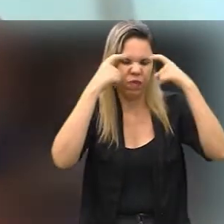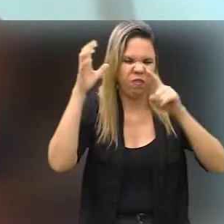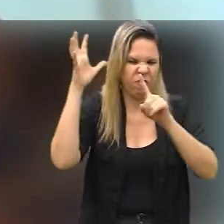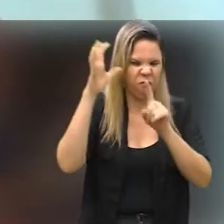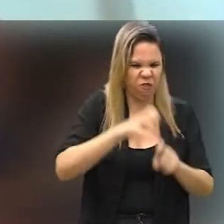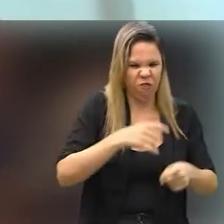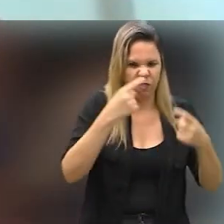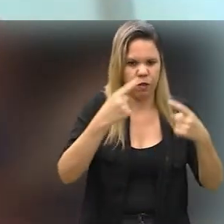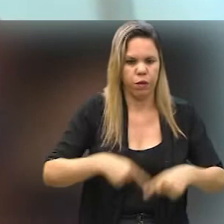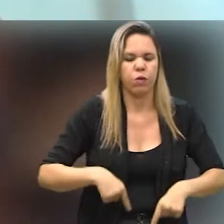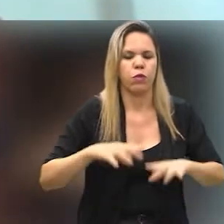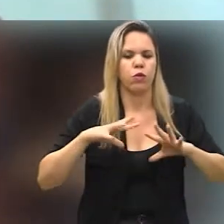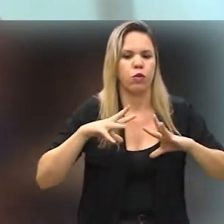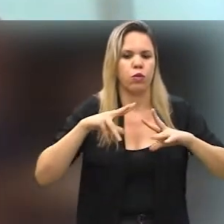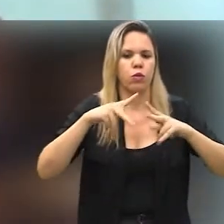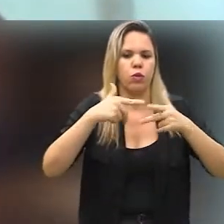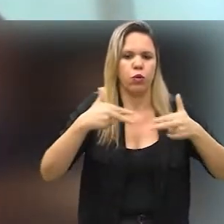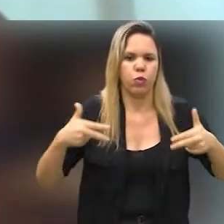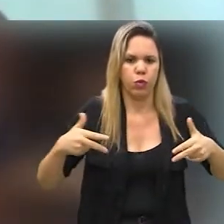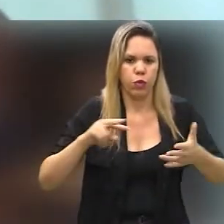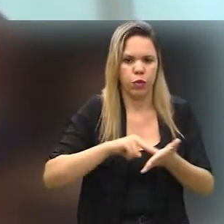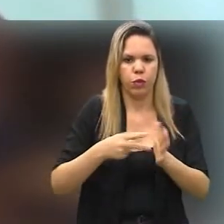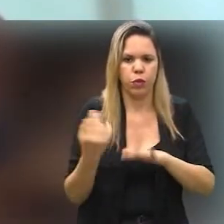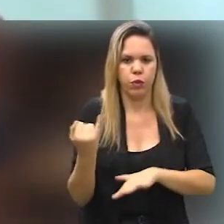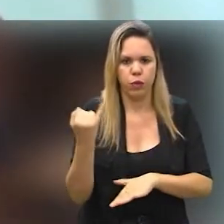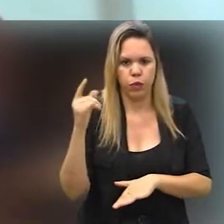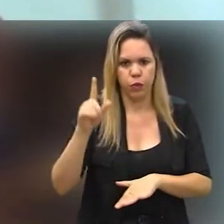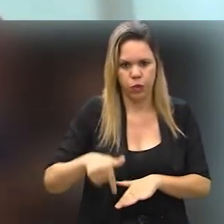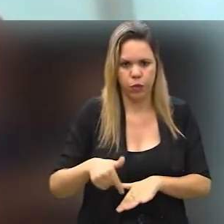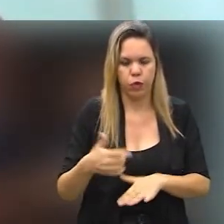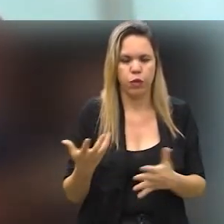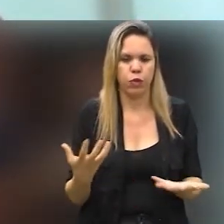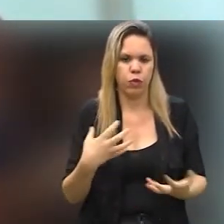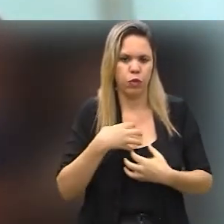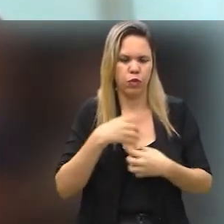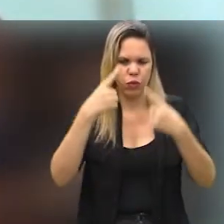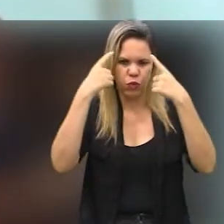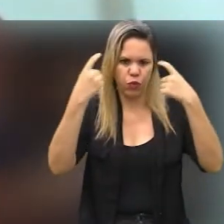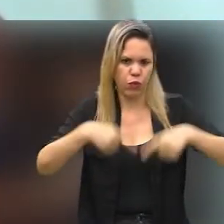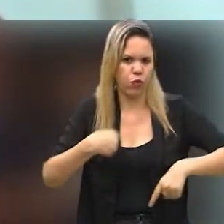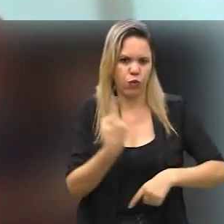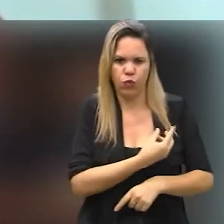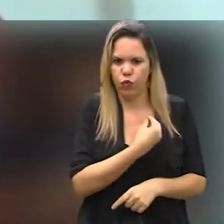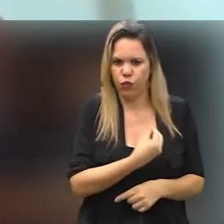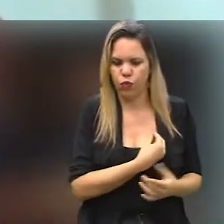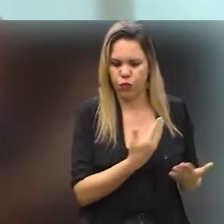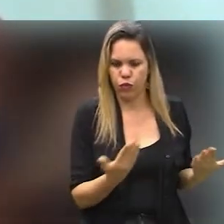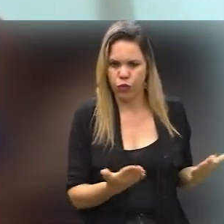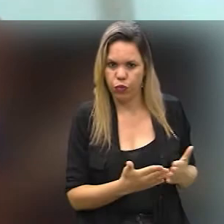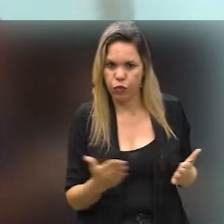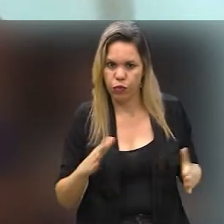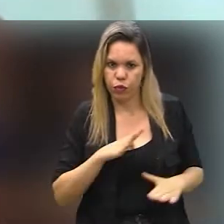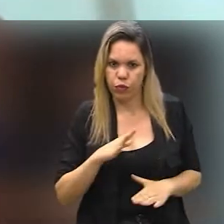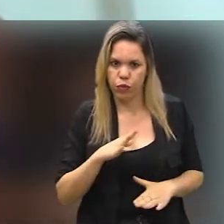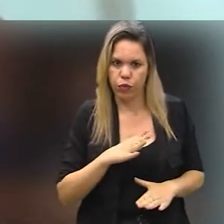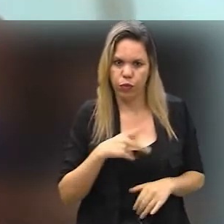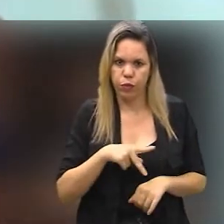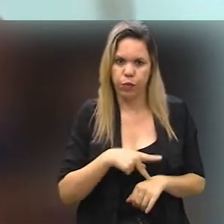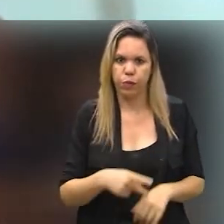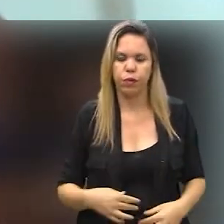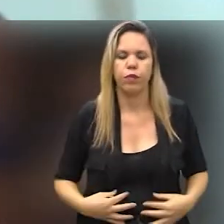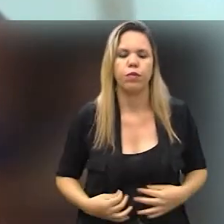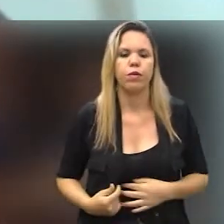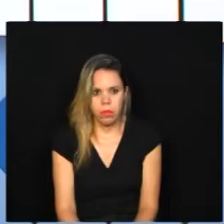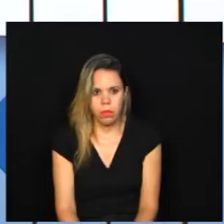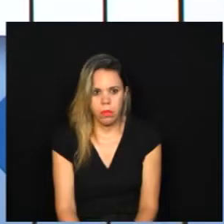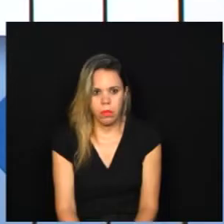contra a violência, a opressão e tudo o que significa esse estado de violência que nós vivemos hoje na nossa